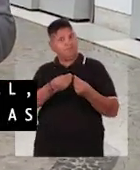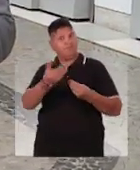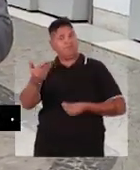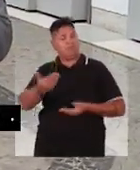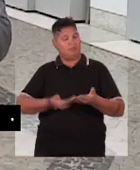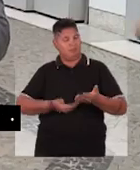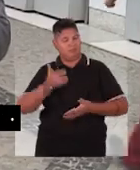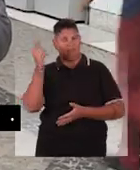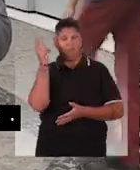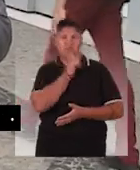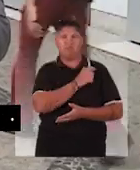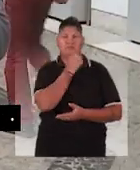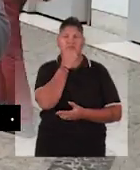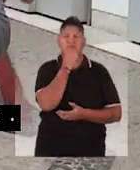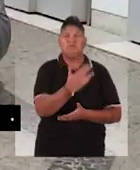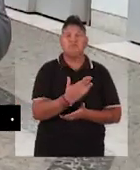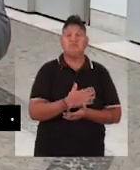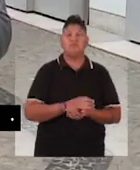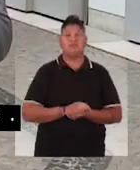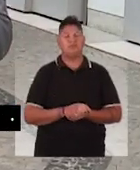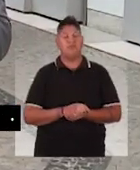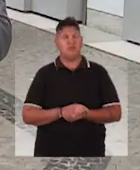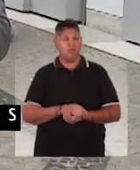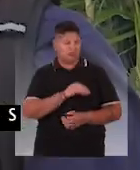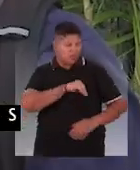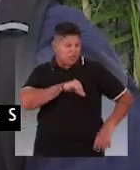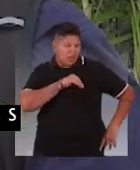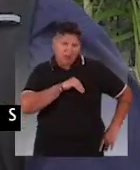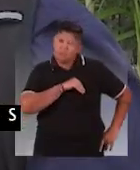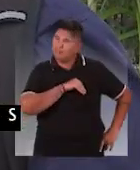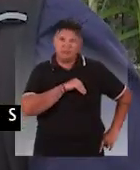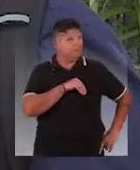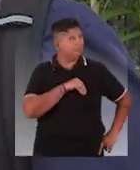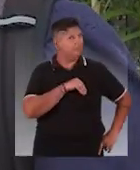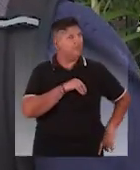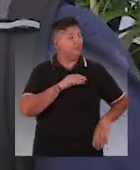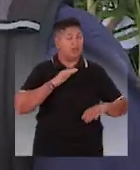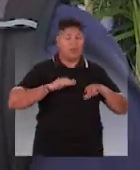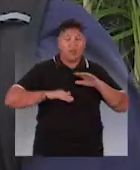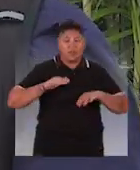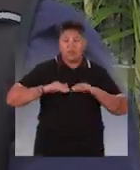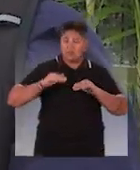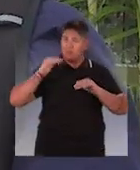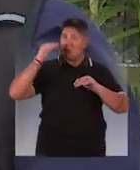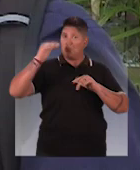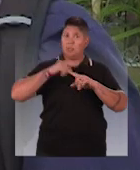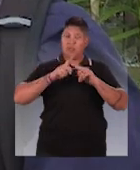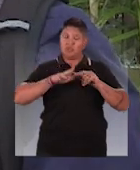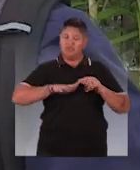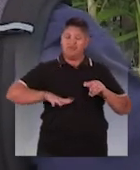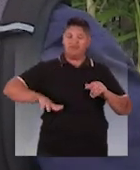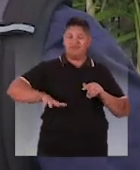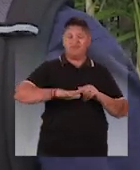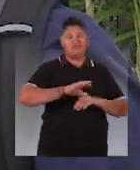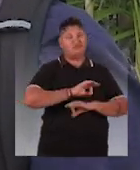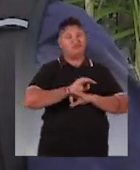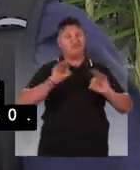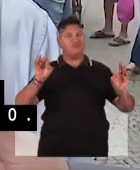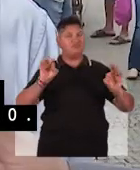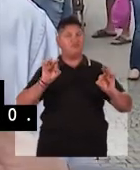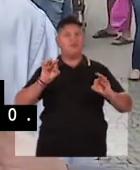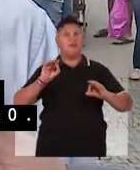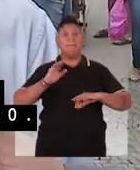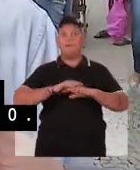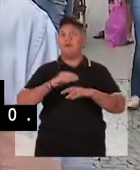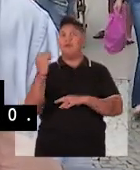oferecidas para conquistar bons profissionais. Não é só o salário. Às vezes o salário não é tão alto, mas o ambiente conta muito.